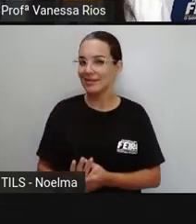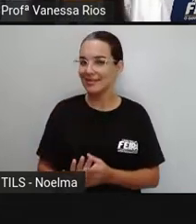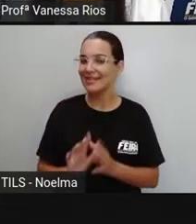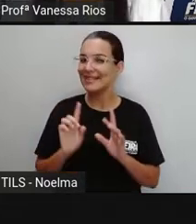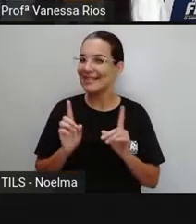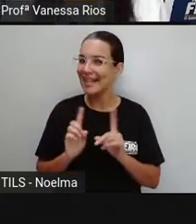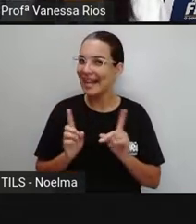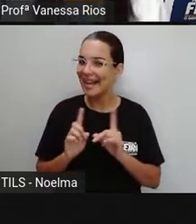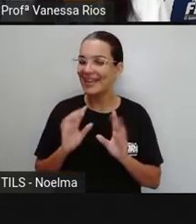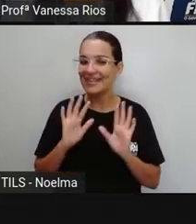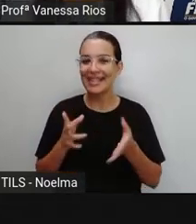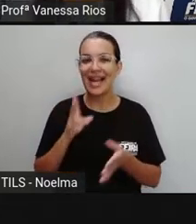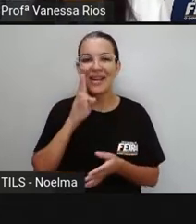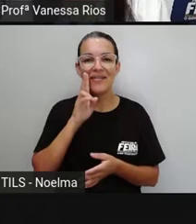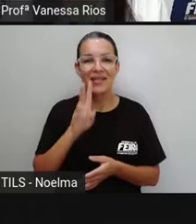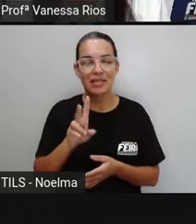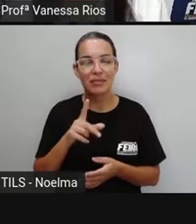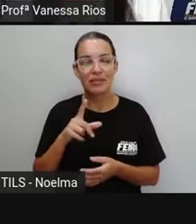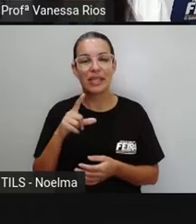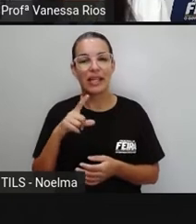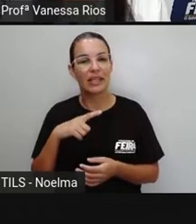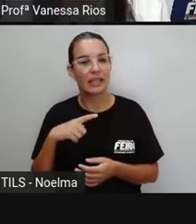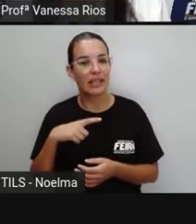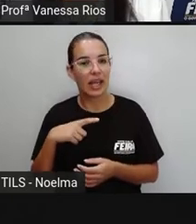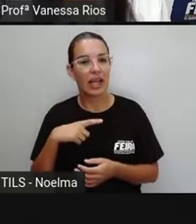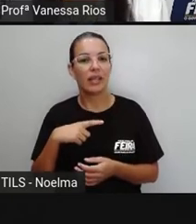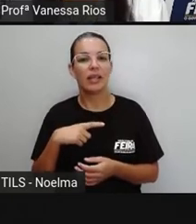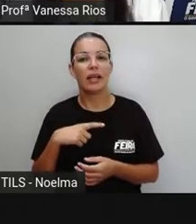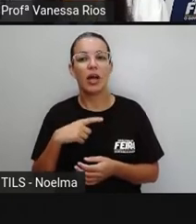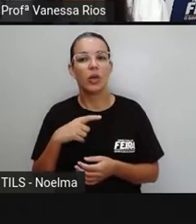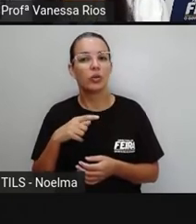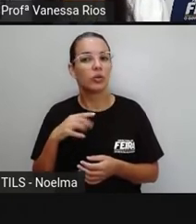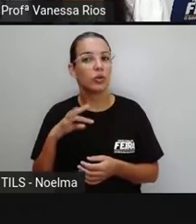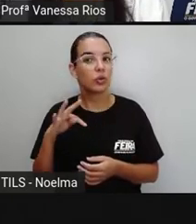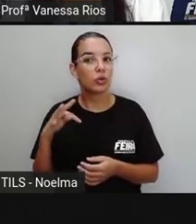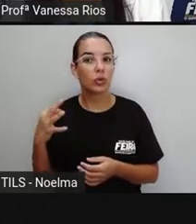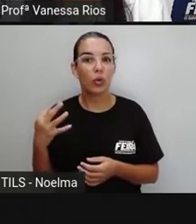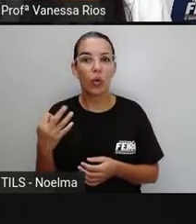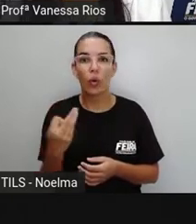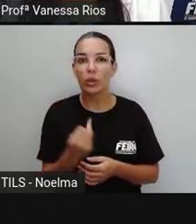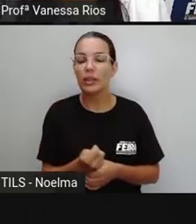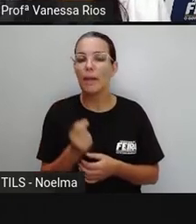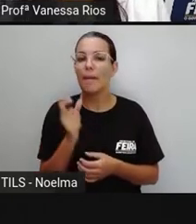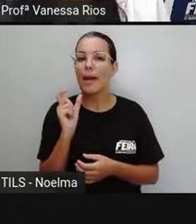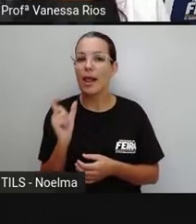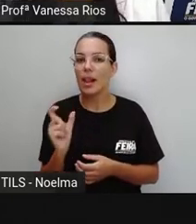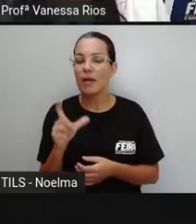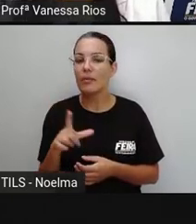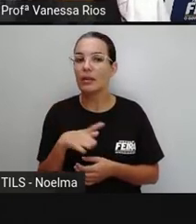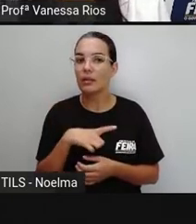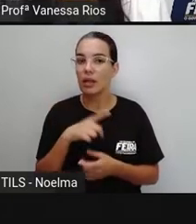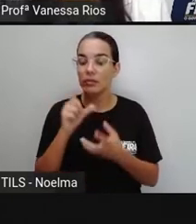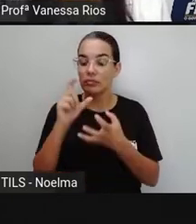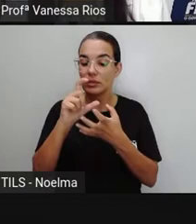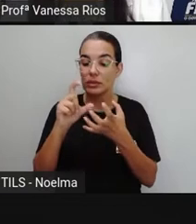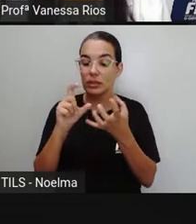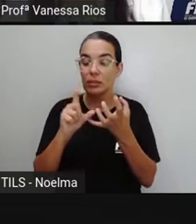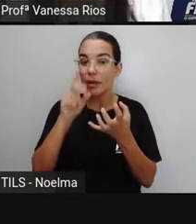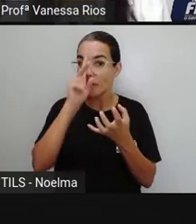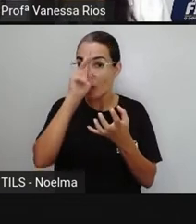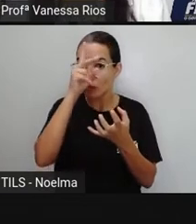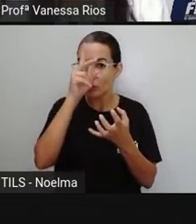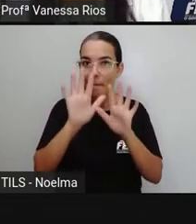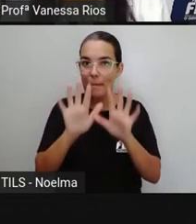observa que não. Nem toda palavra tem acento. Mas toda palavra tem uma sílaba tônica. Então,